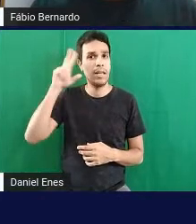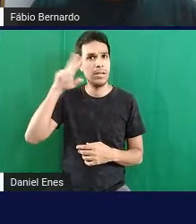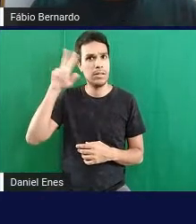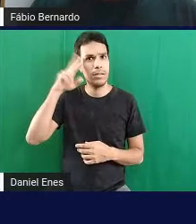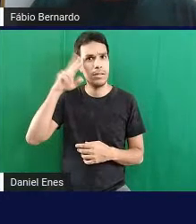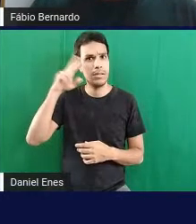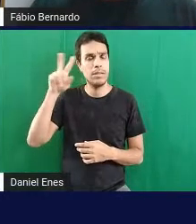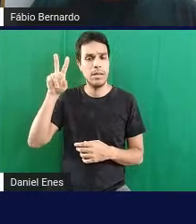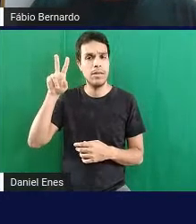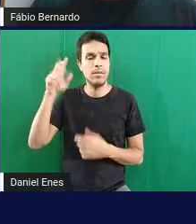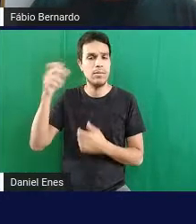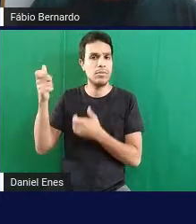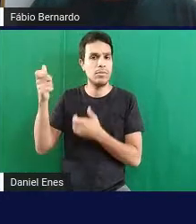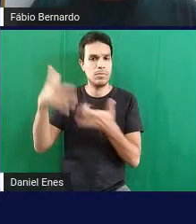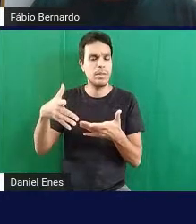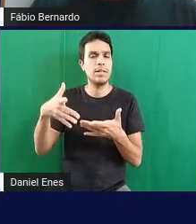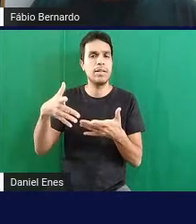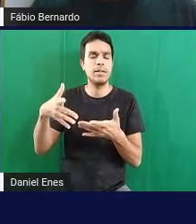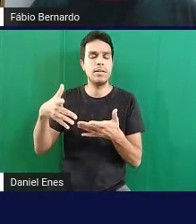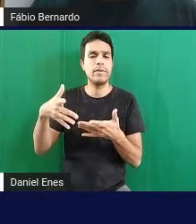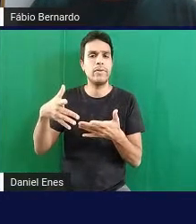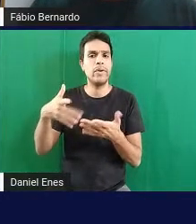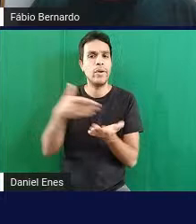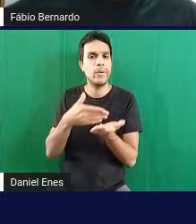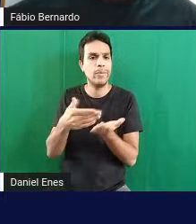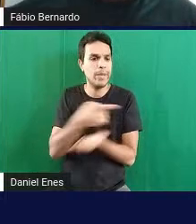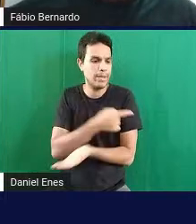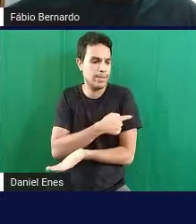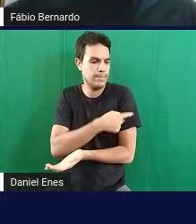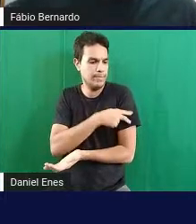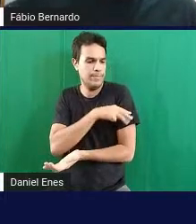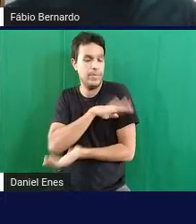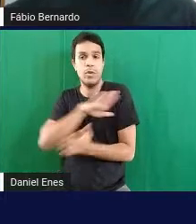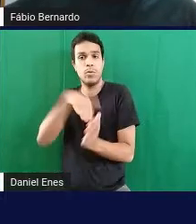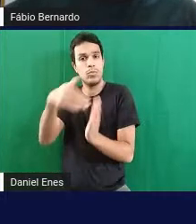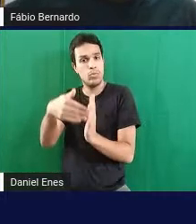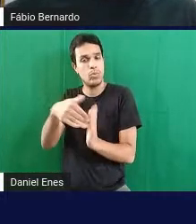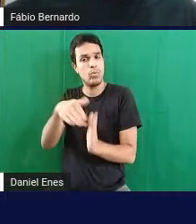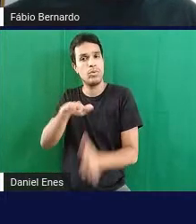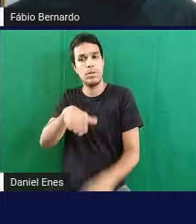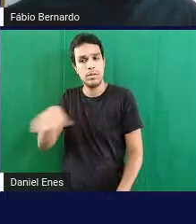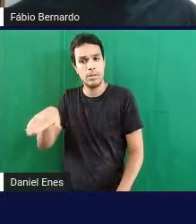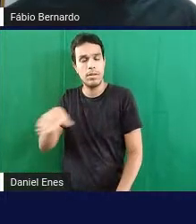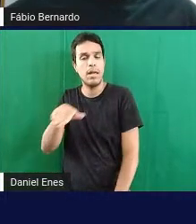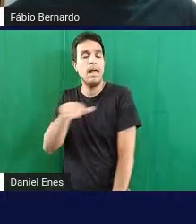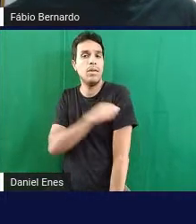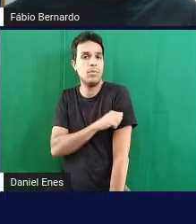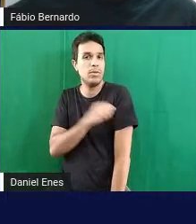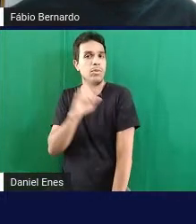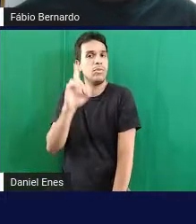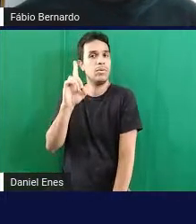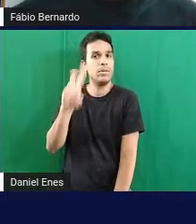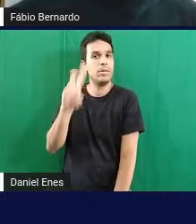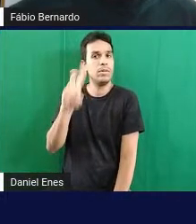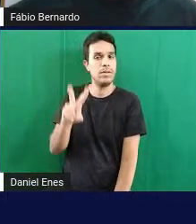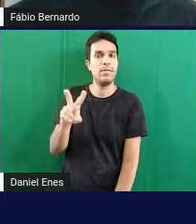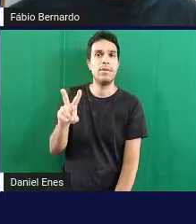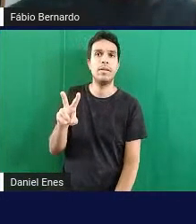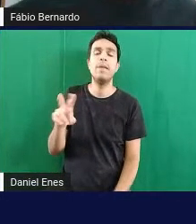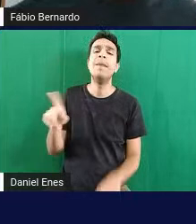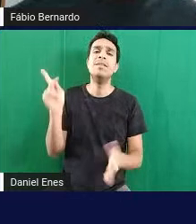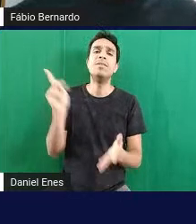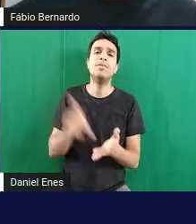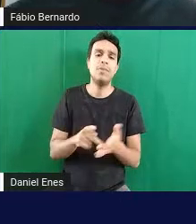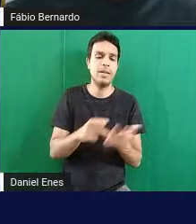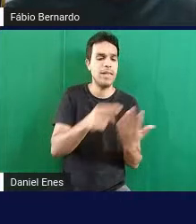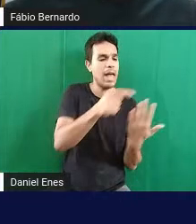utilizado nos primeiros anos de escolarização com todas as crianças com deficiência visual ou não na verdade é o abaco lá né e o